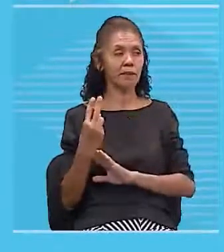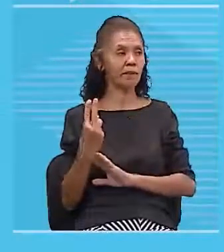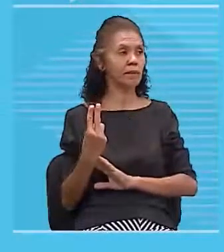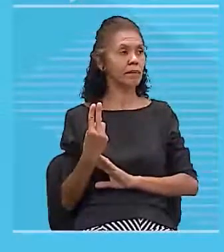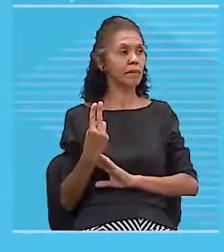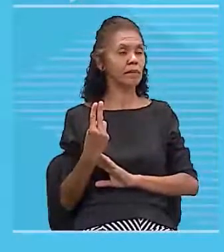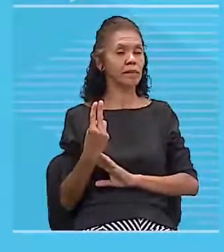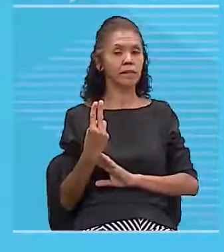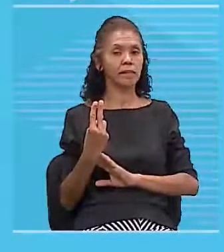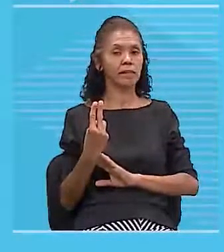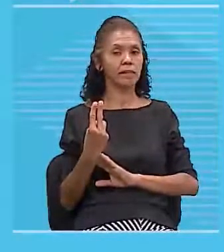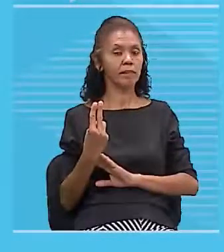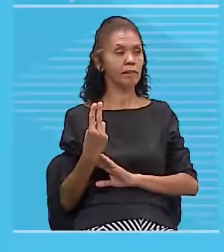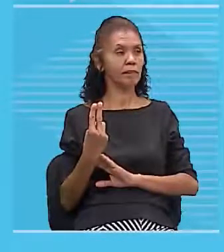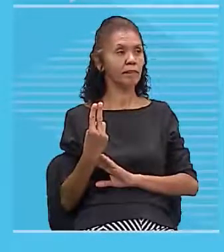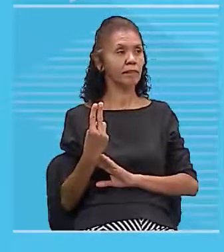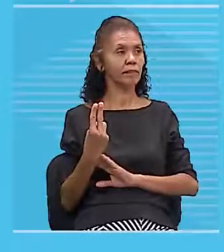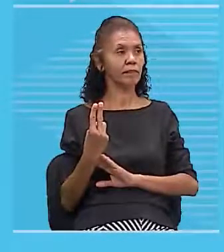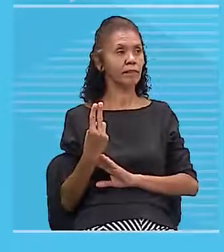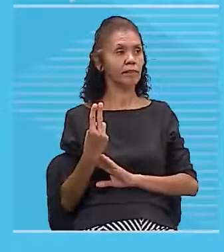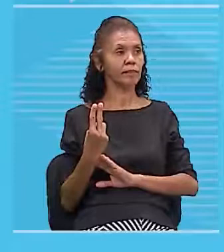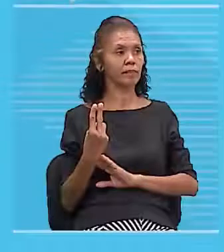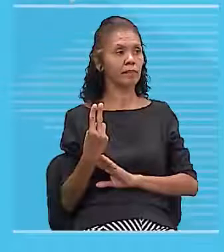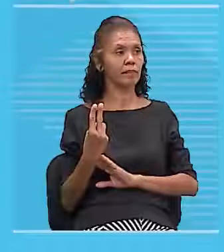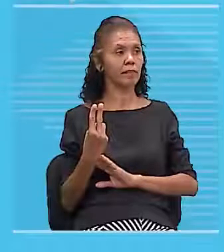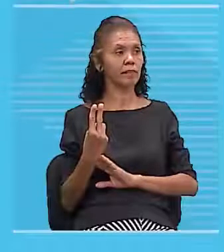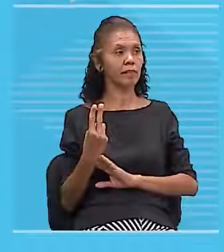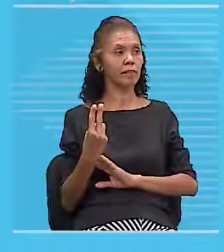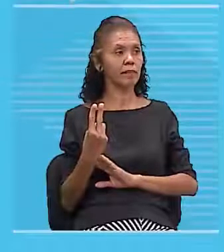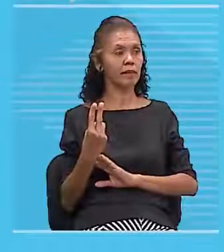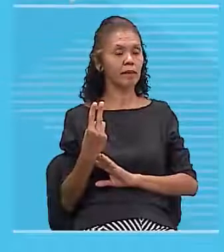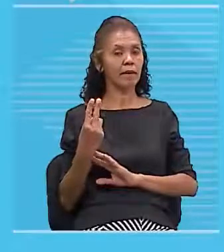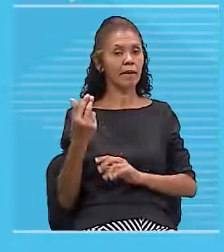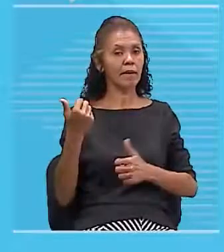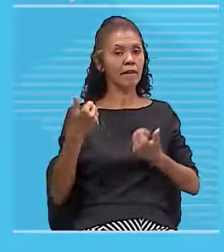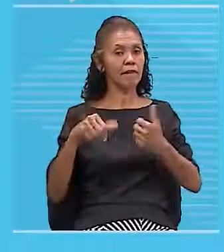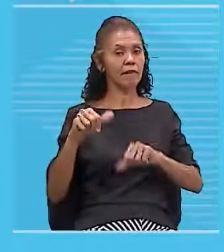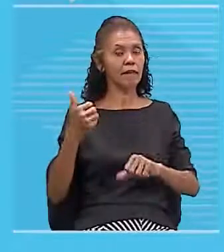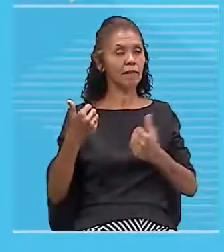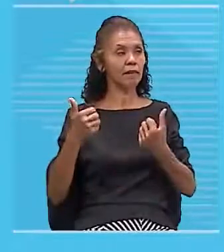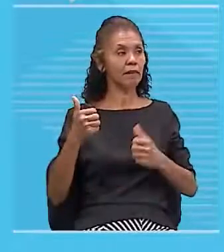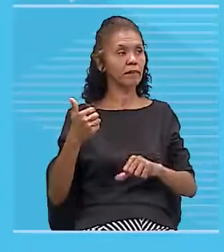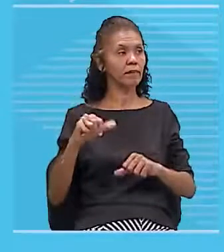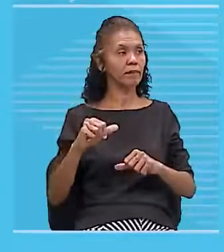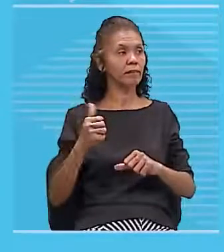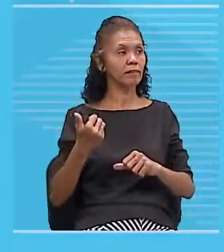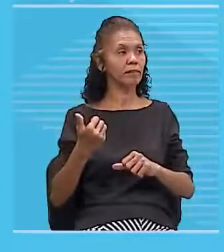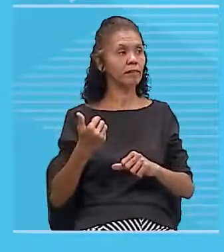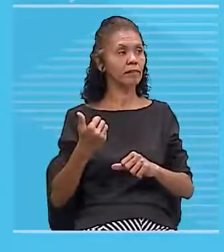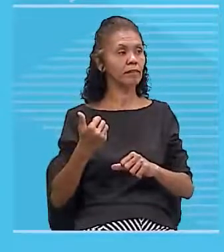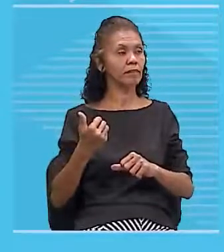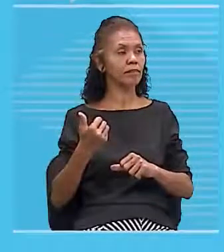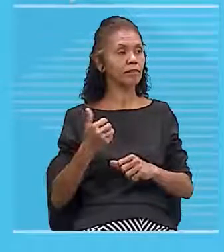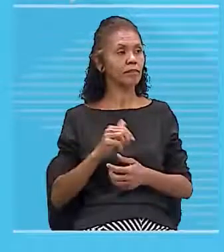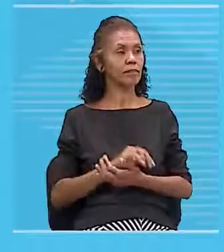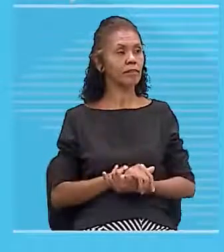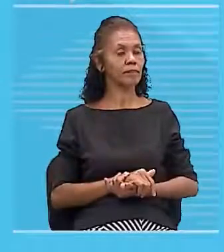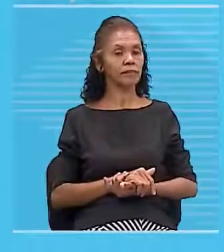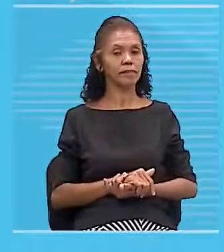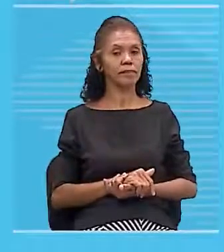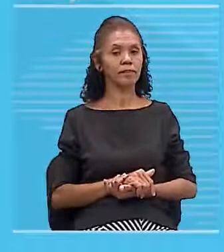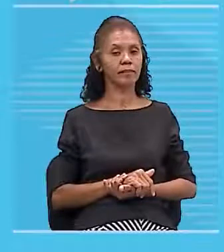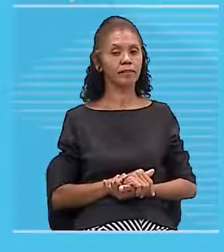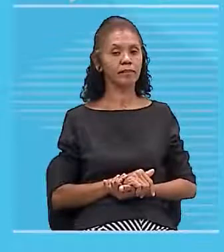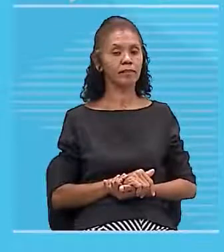você tem que observar isso, tem que analisar isso. Que a